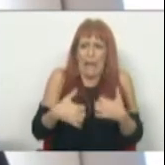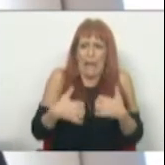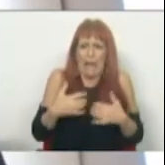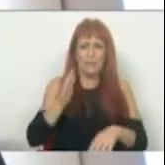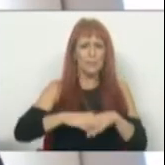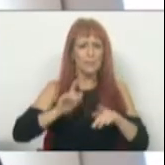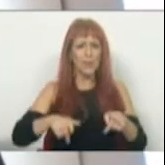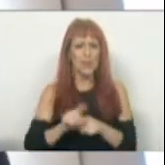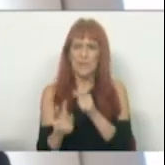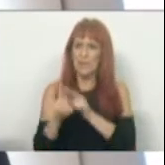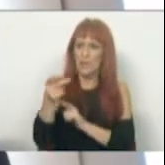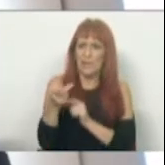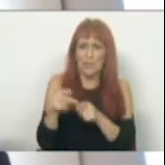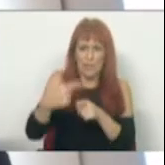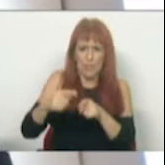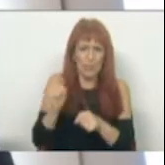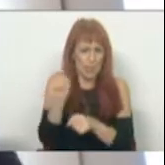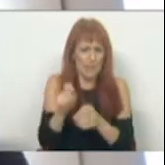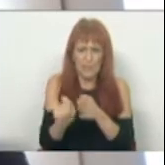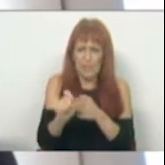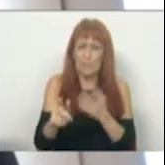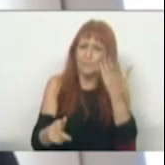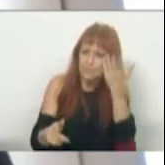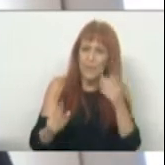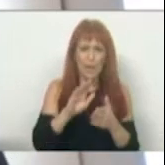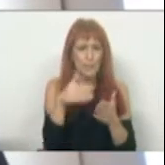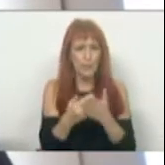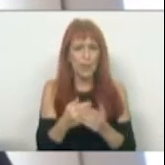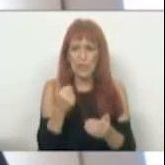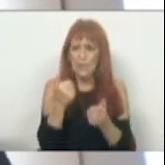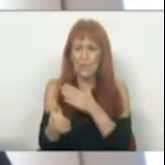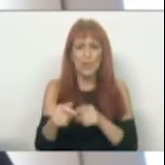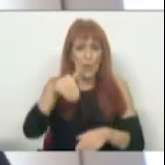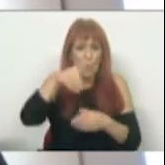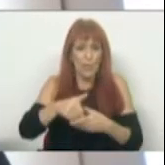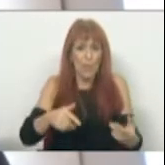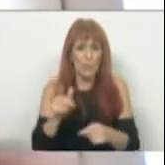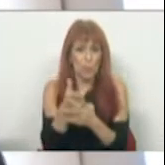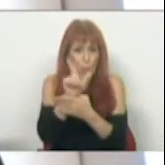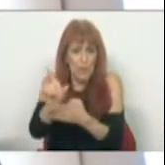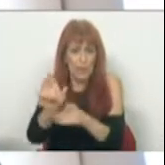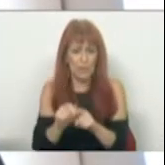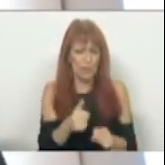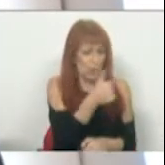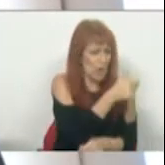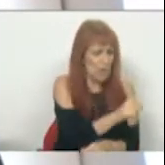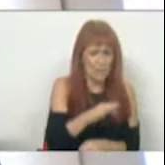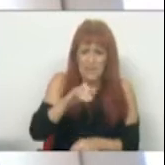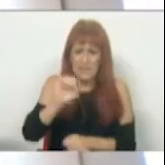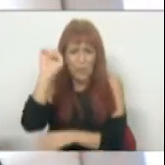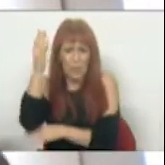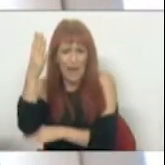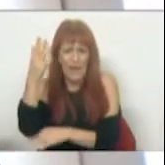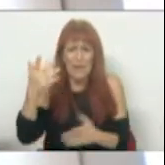relação à subida das suas prestações mensais. E, portanto, que a proposta passou com os votos do LIVRE, do Bloco de Esquerda, do PCP e do PAN,